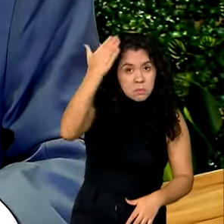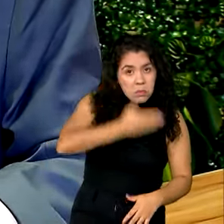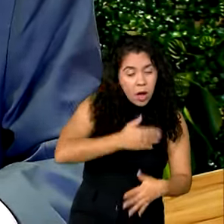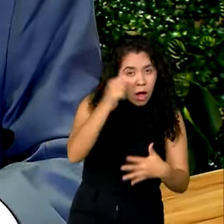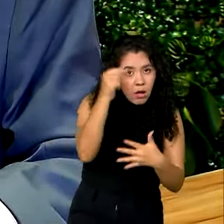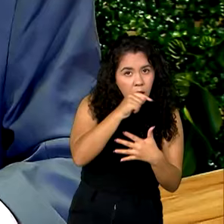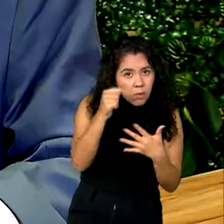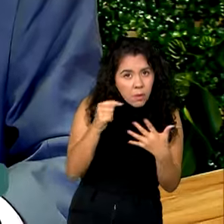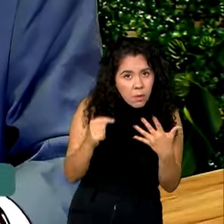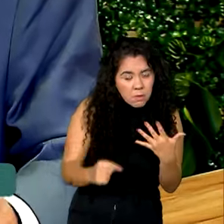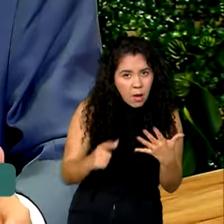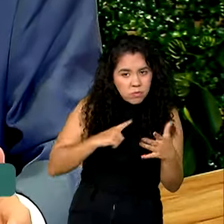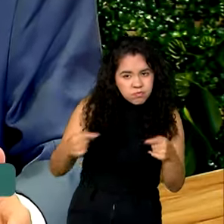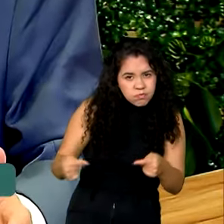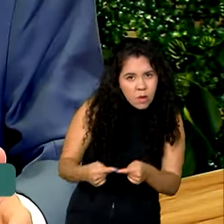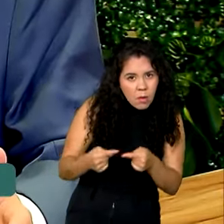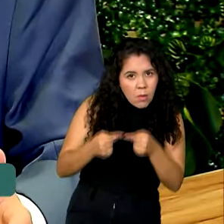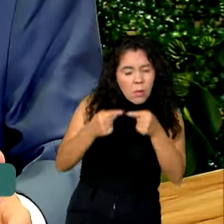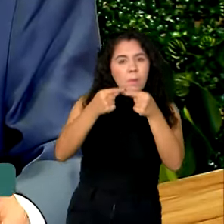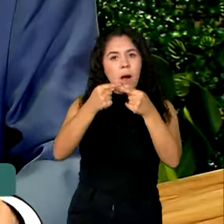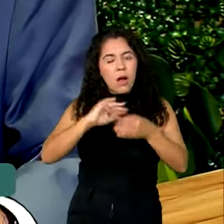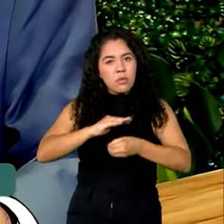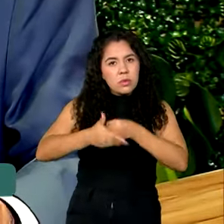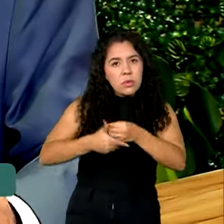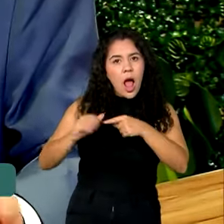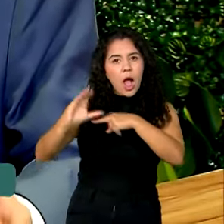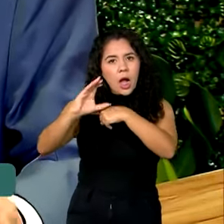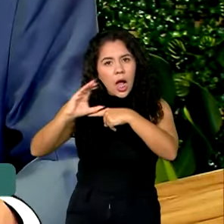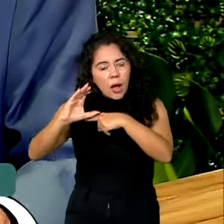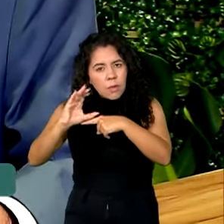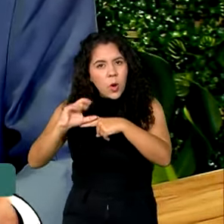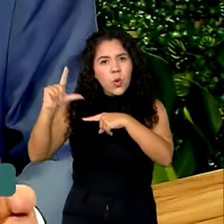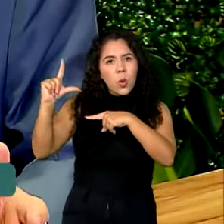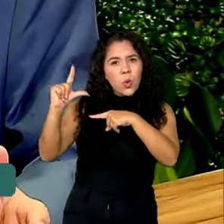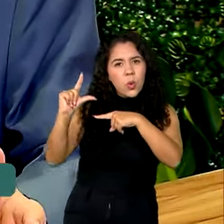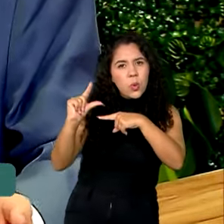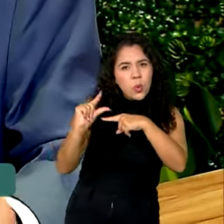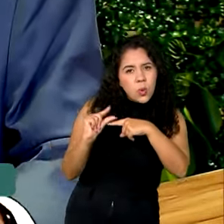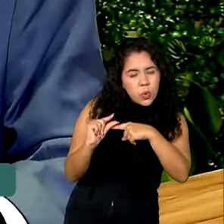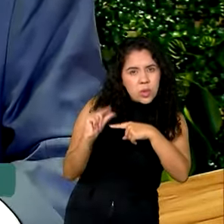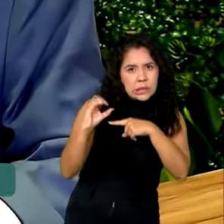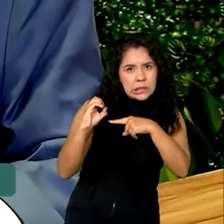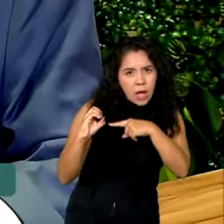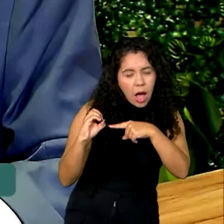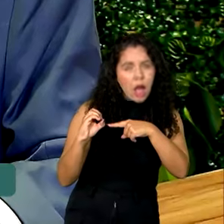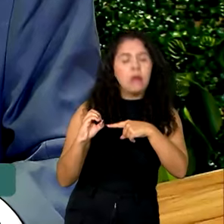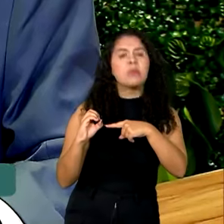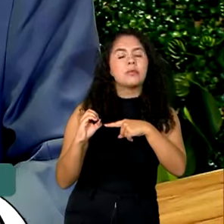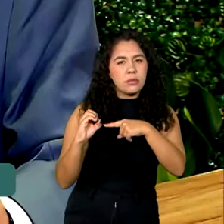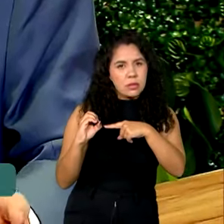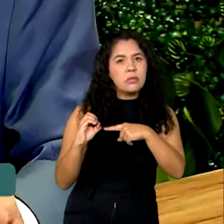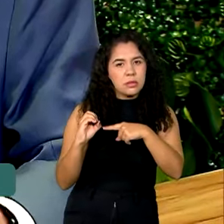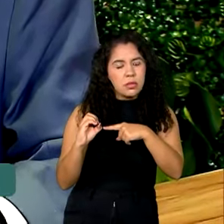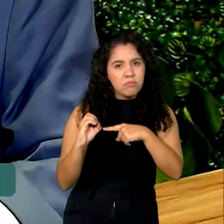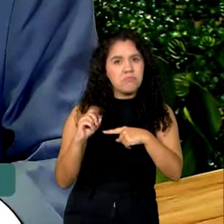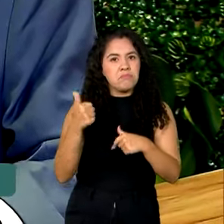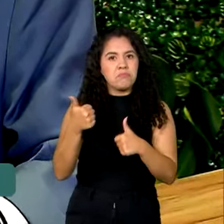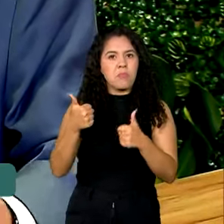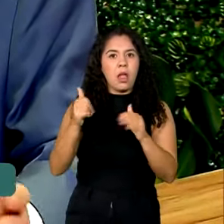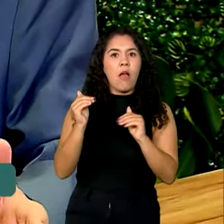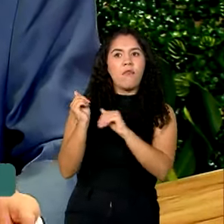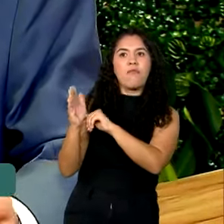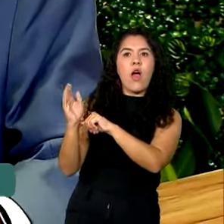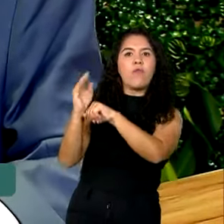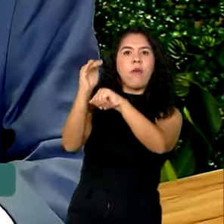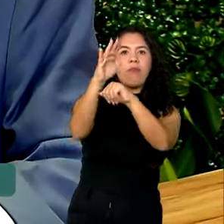grau de sustentabilidade, às vezes carbono controlado, baixo carbono, carbono zero, a sua aceitação no mercado,